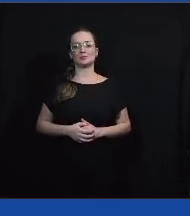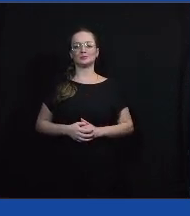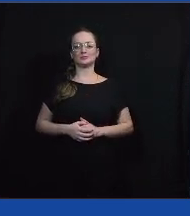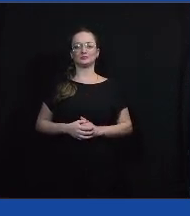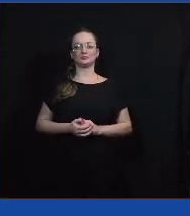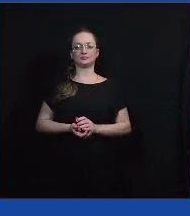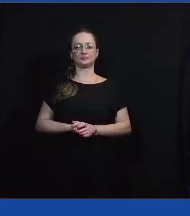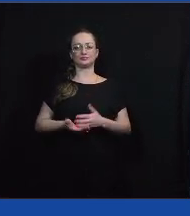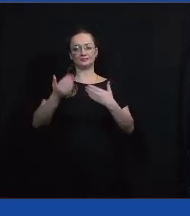Obrigada a vocês.